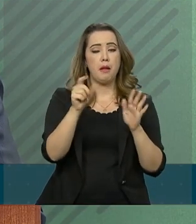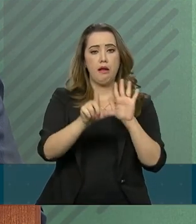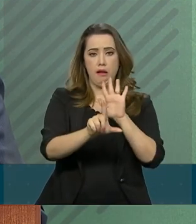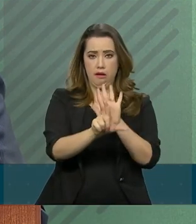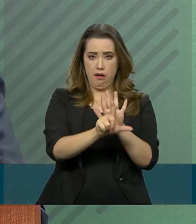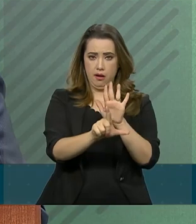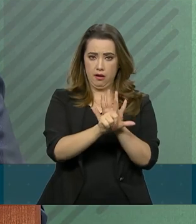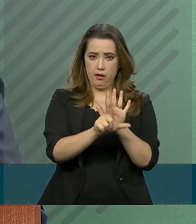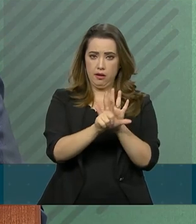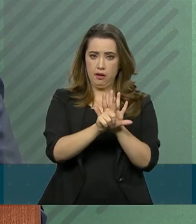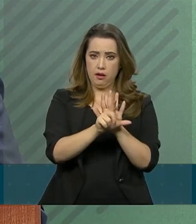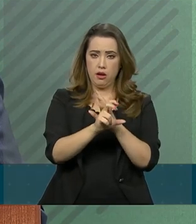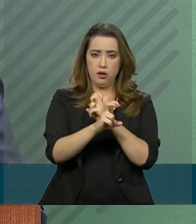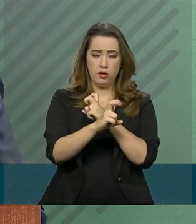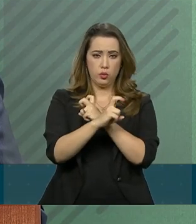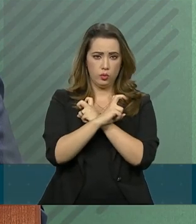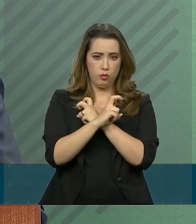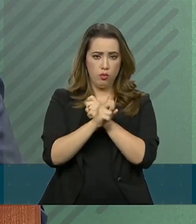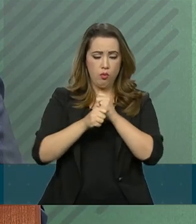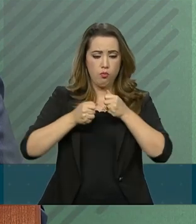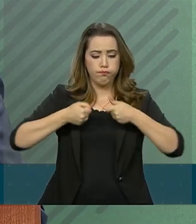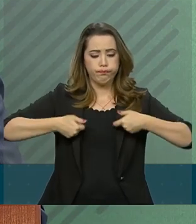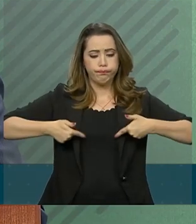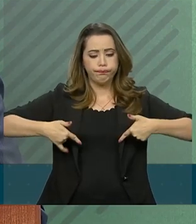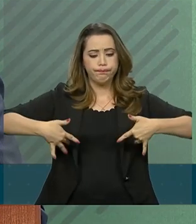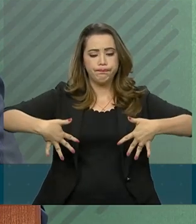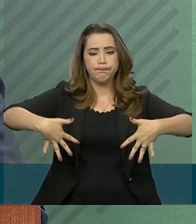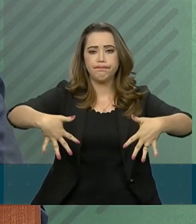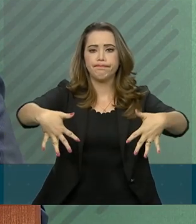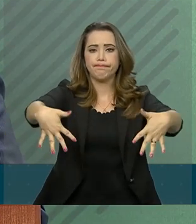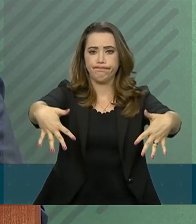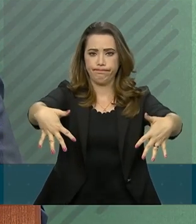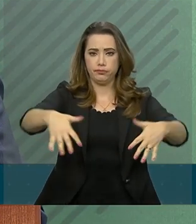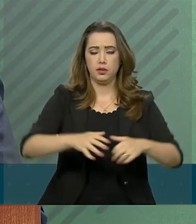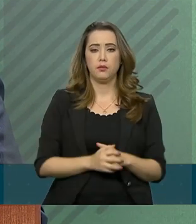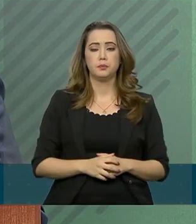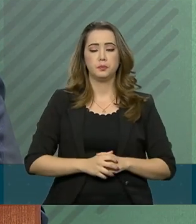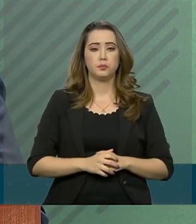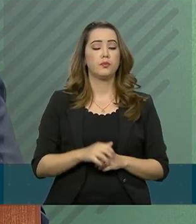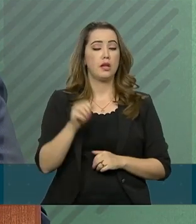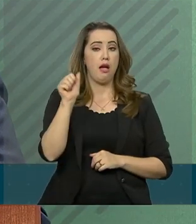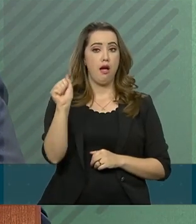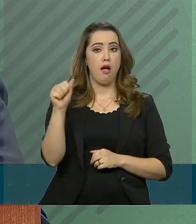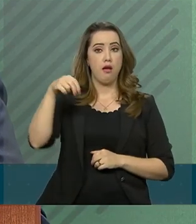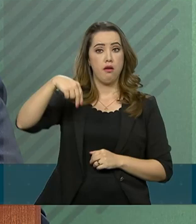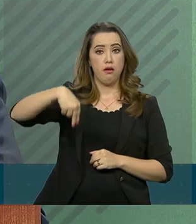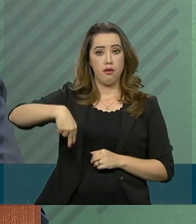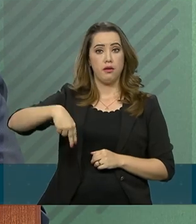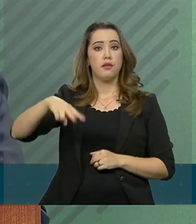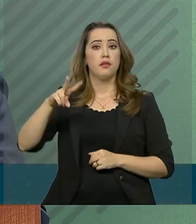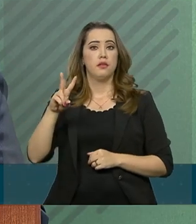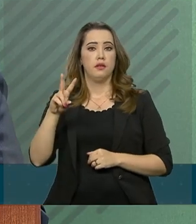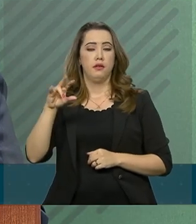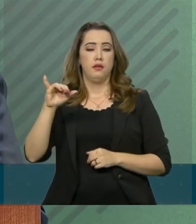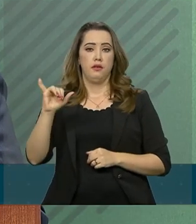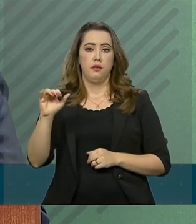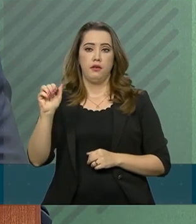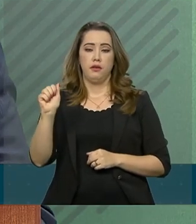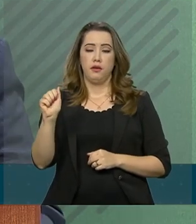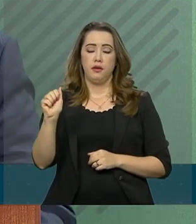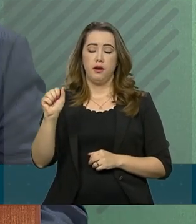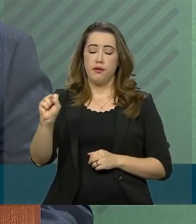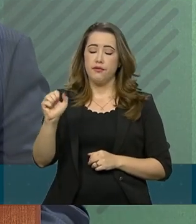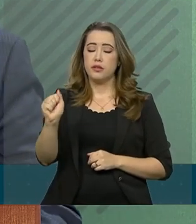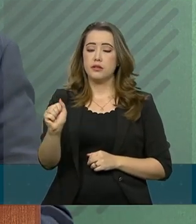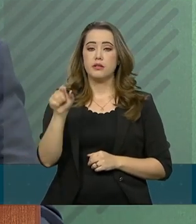A agência nacional de vigilância sanitária, Anvisa, aprovou hoje o novo